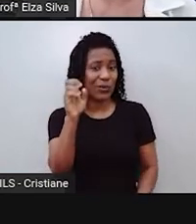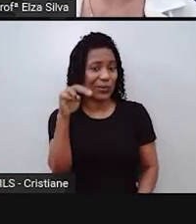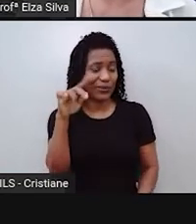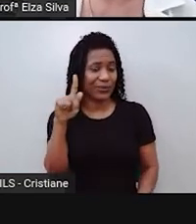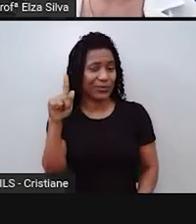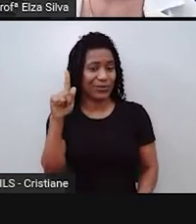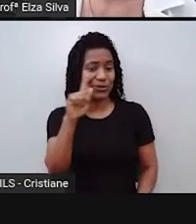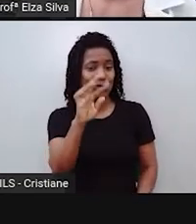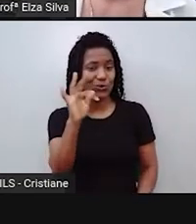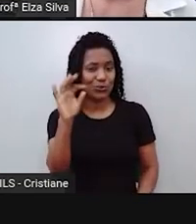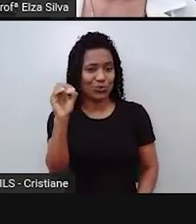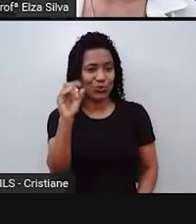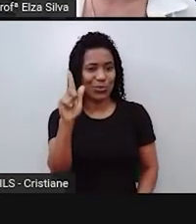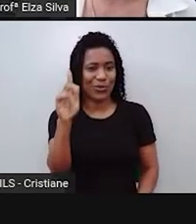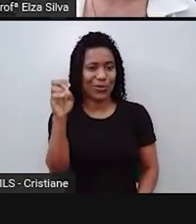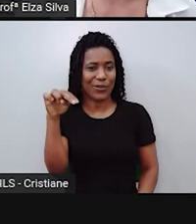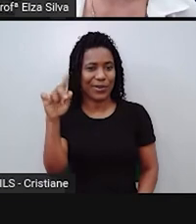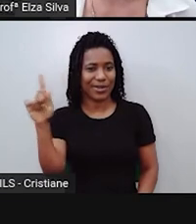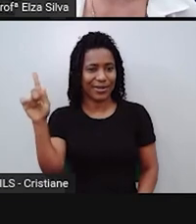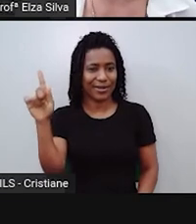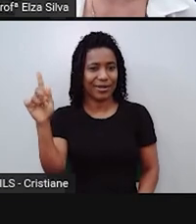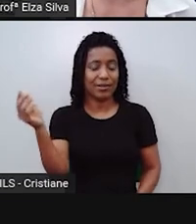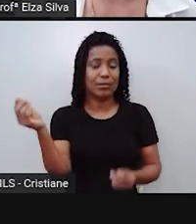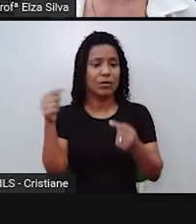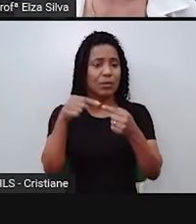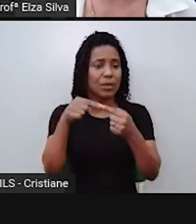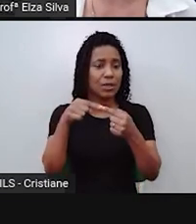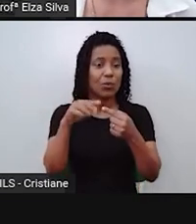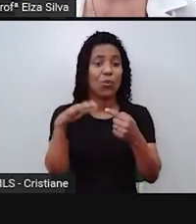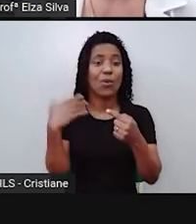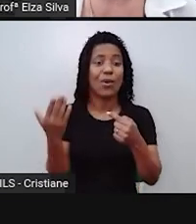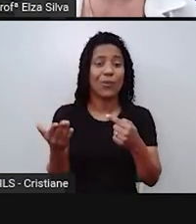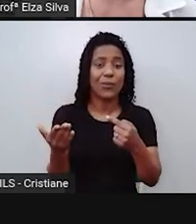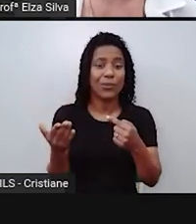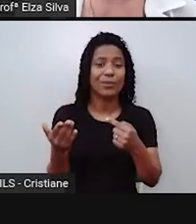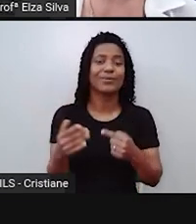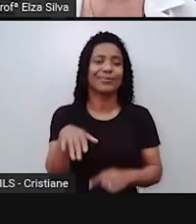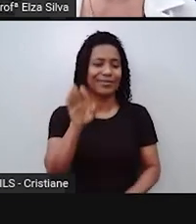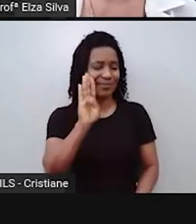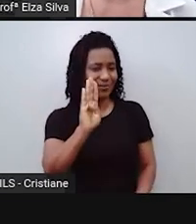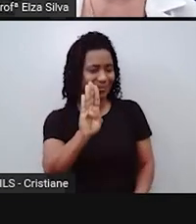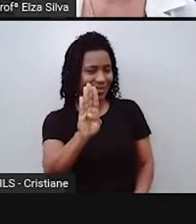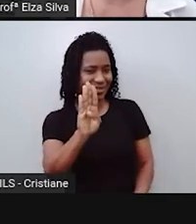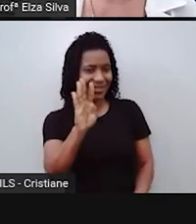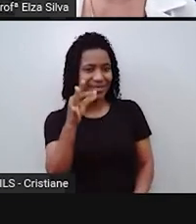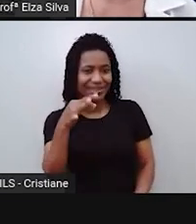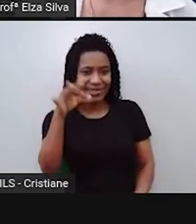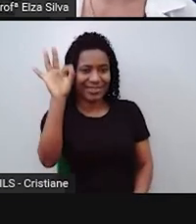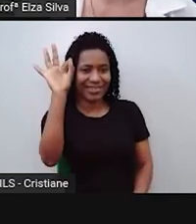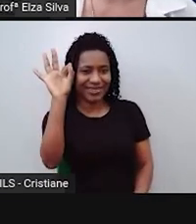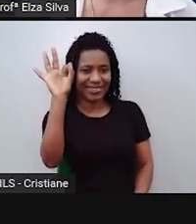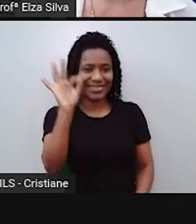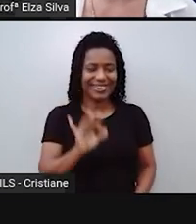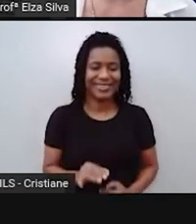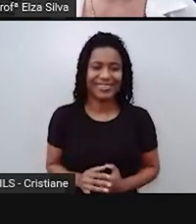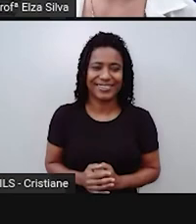Então, vejamos. Qual o verbo to be que vai concordar com for? Is going to.